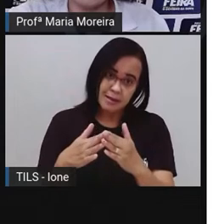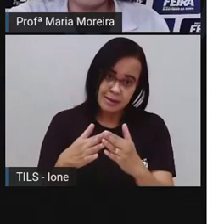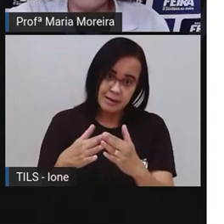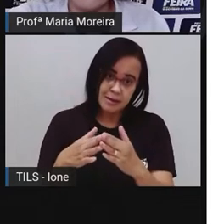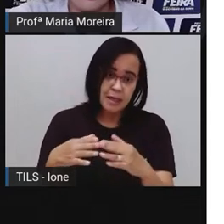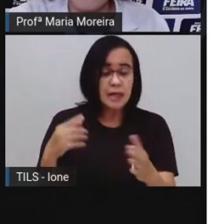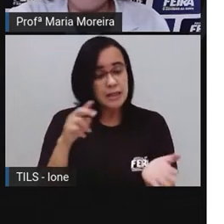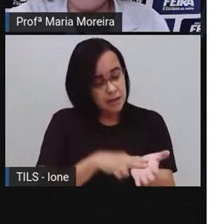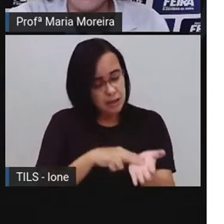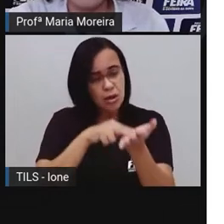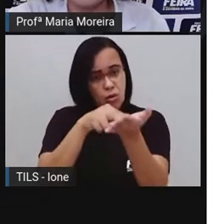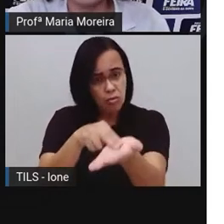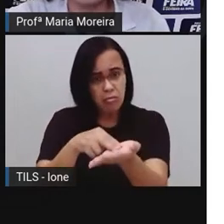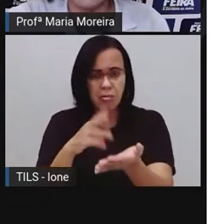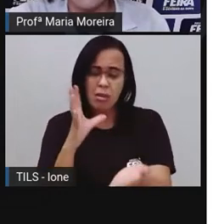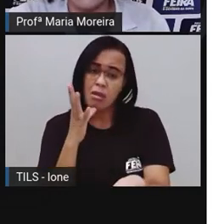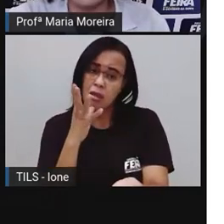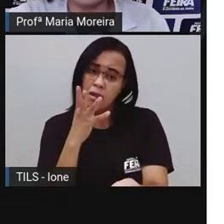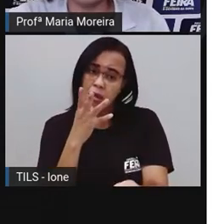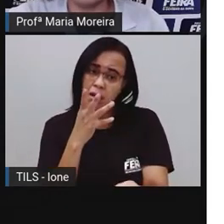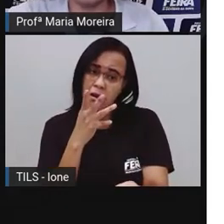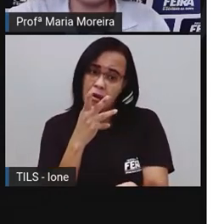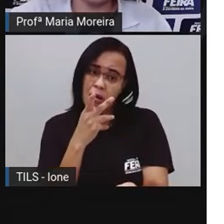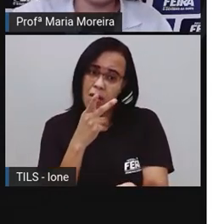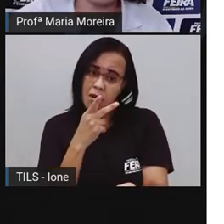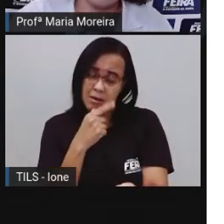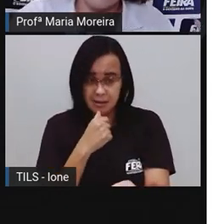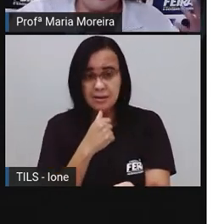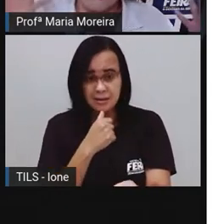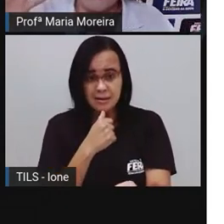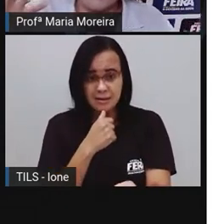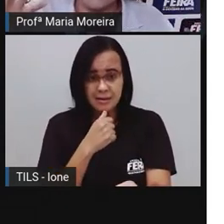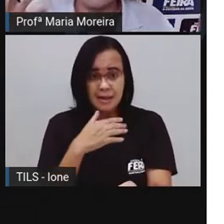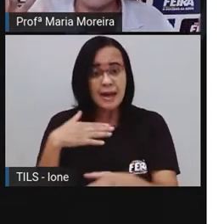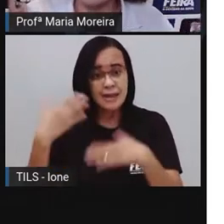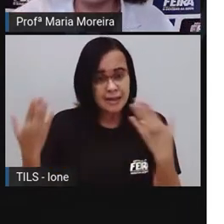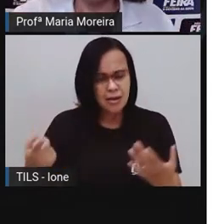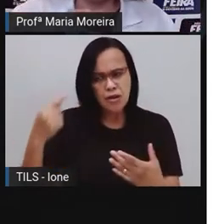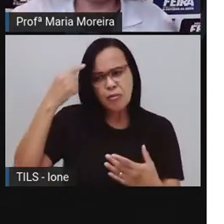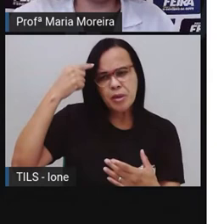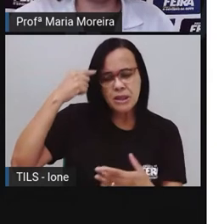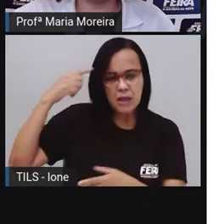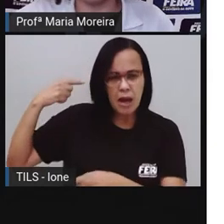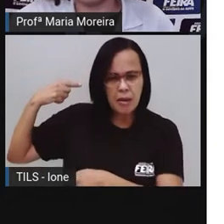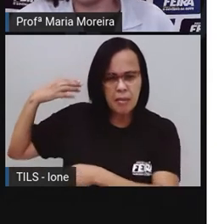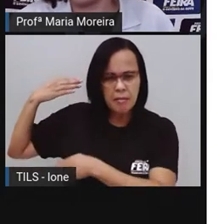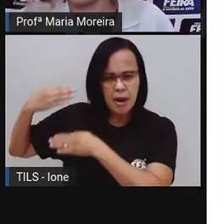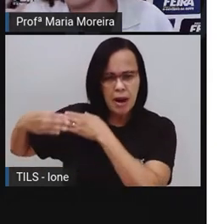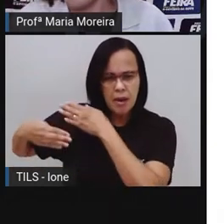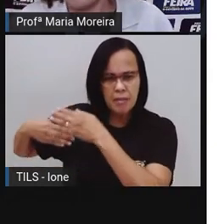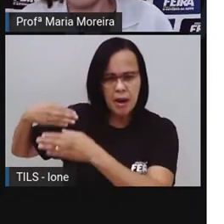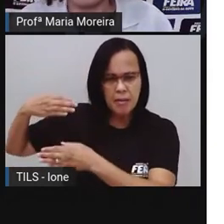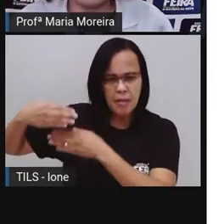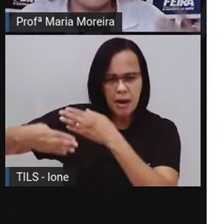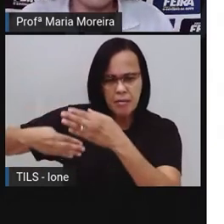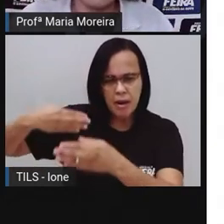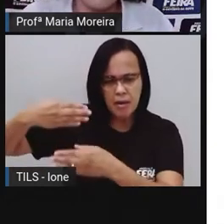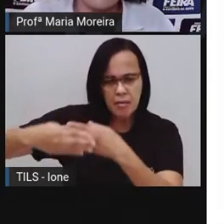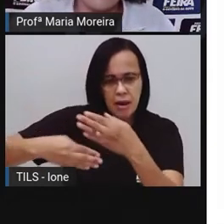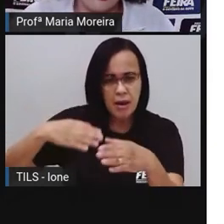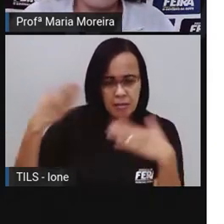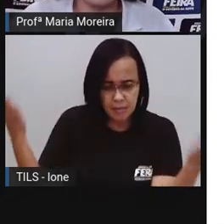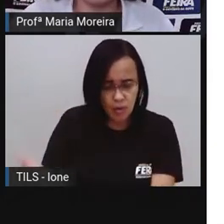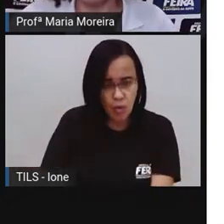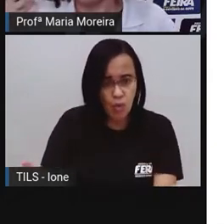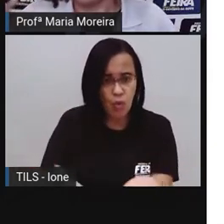demora muito mais tempo para chegar. Então, decorrendo da história, se eu for pensar na história, se fosse só, tipo, um e-mail, uma mensagem de